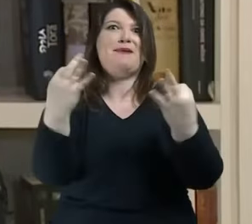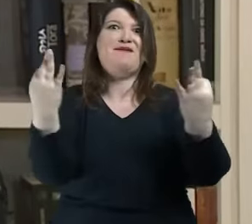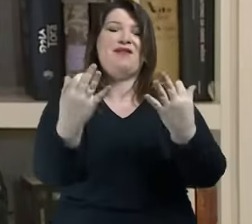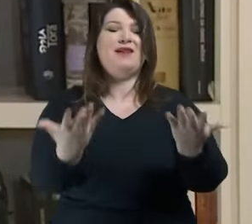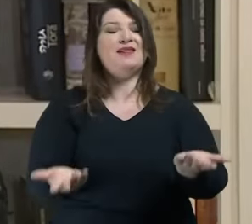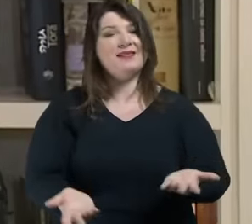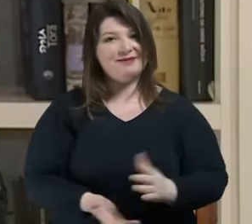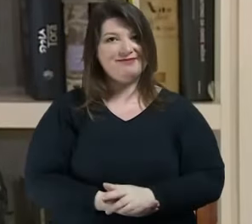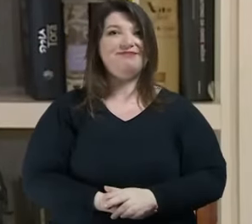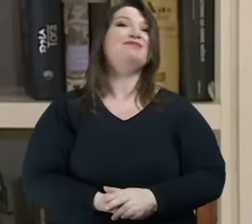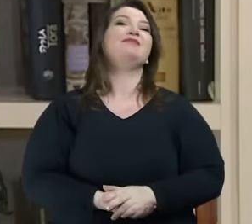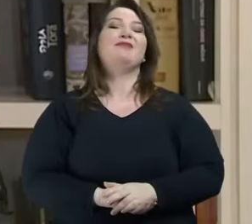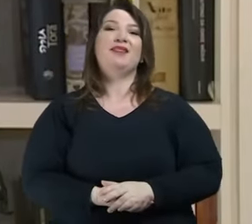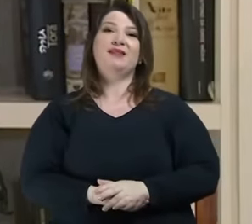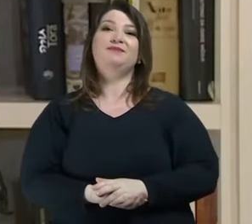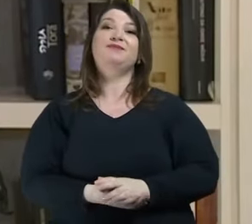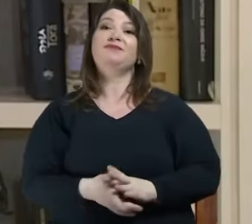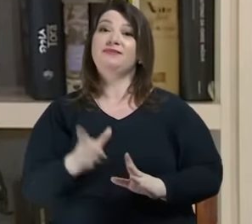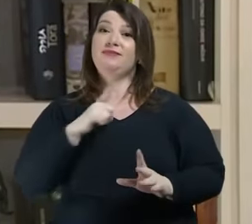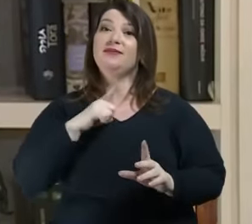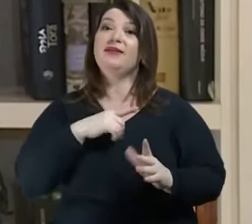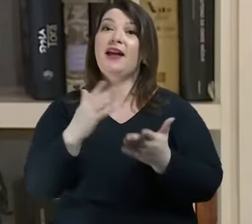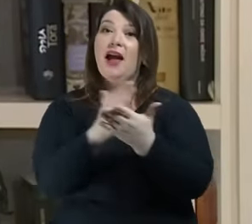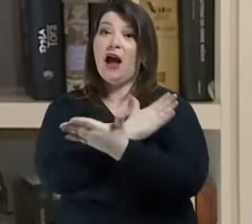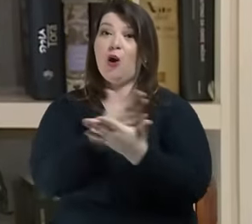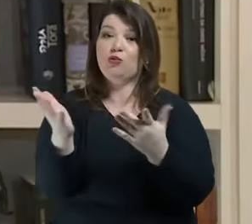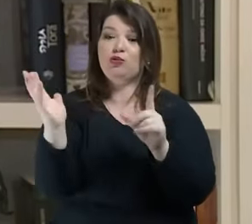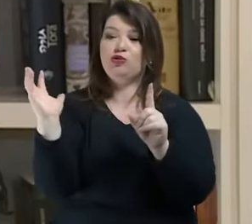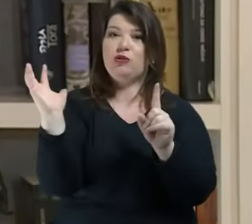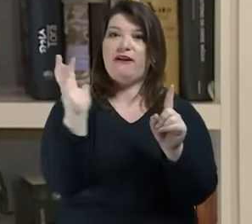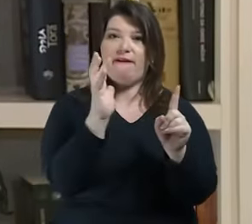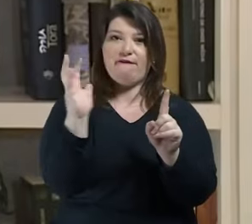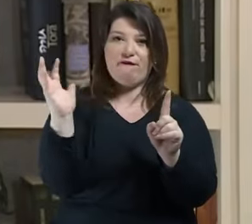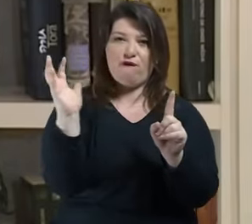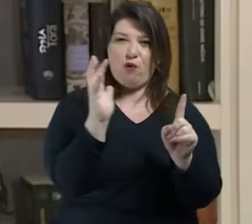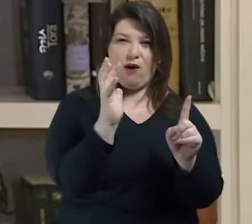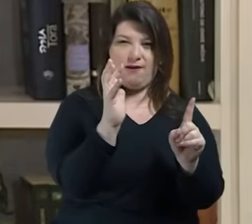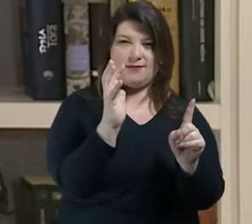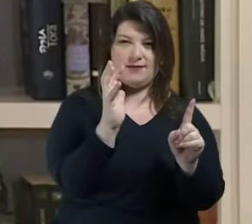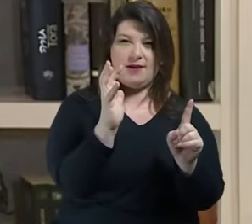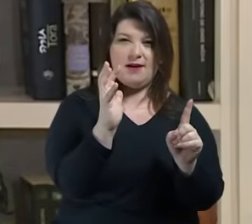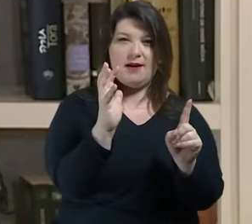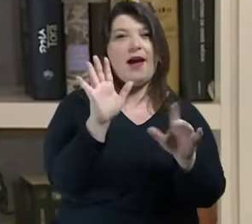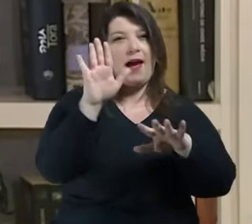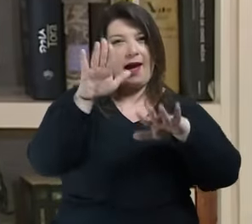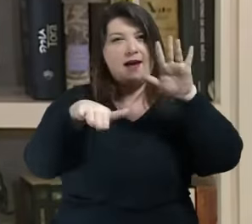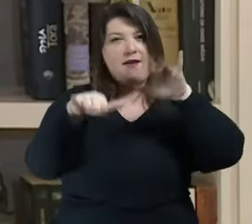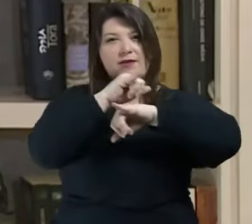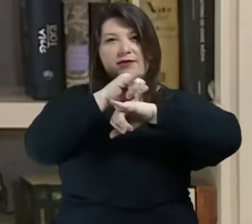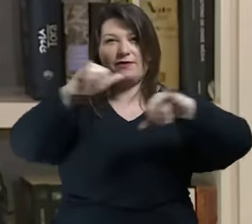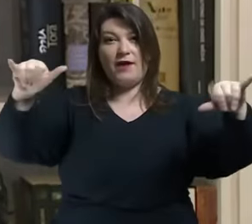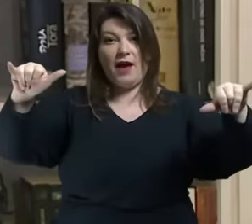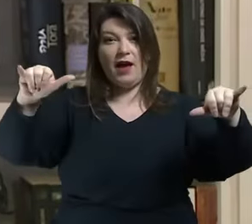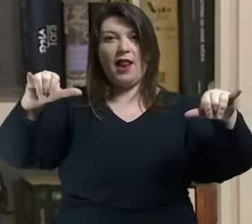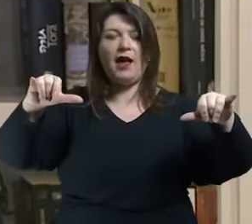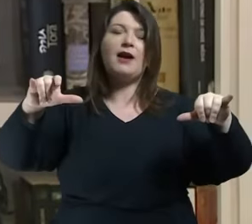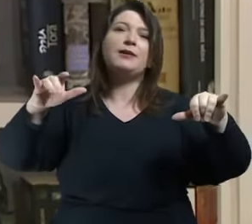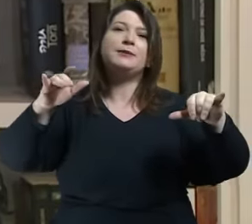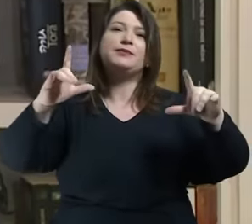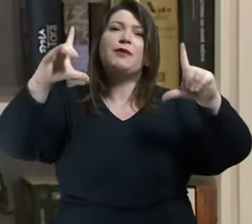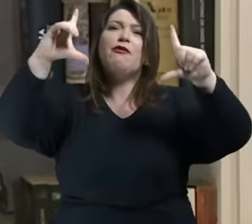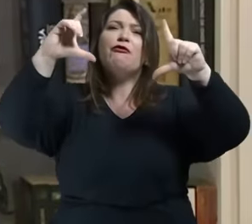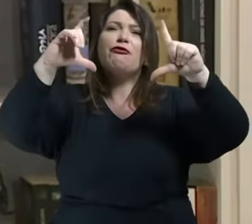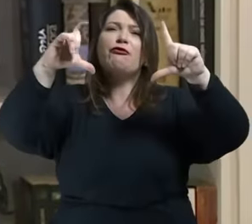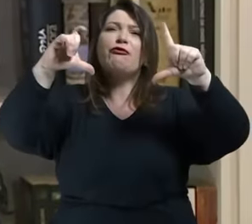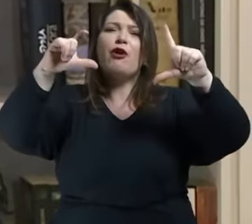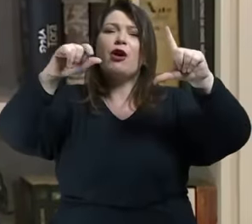meditação à beira da praia custou 2 a 3 horas de preparação exatamente porque estamos cada vez mais